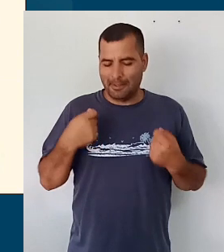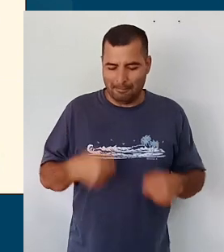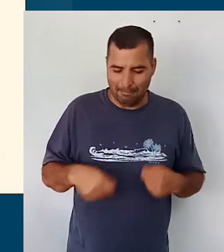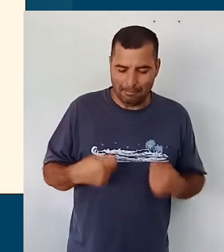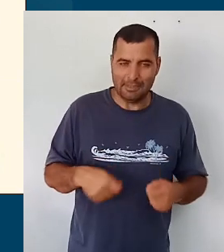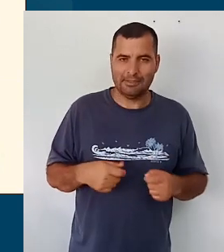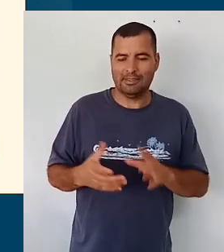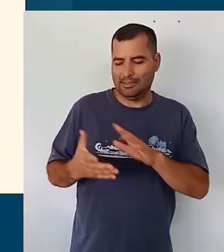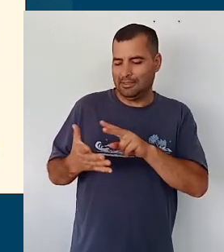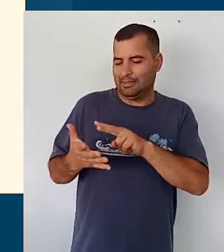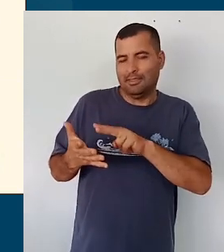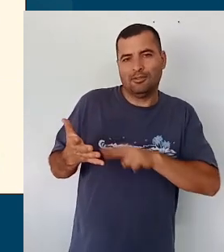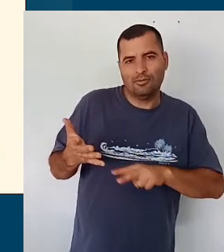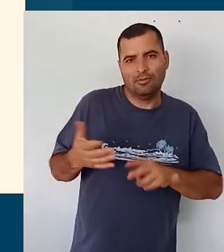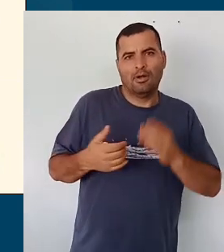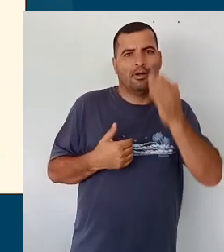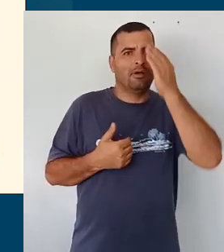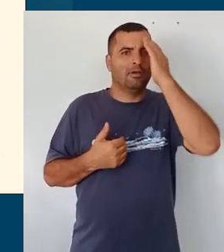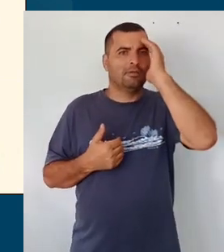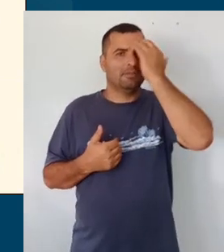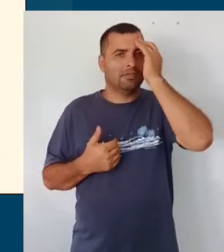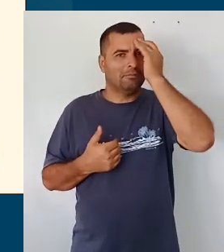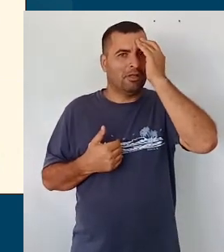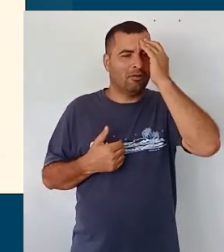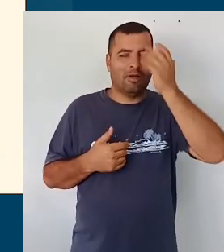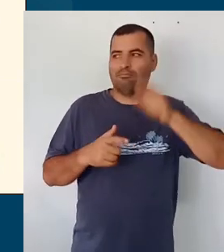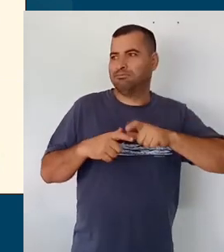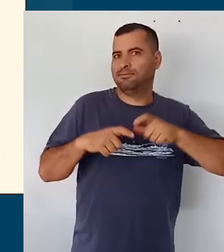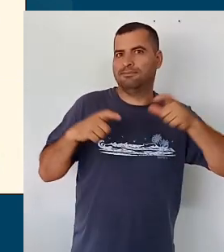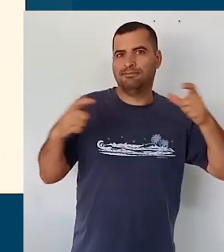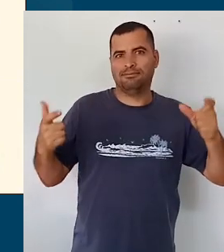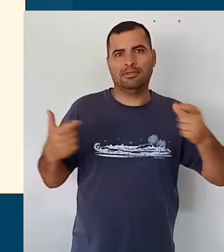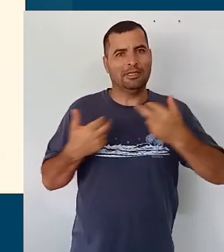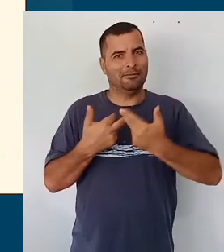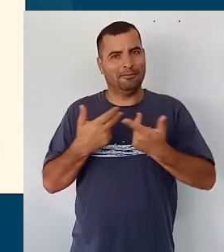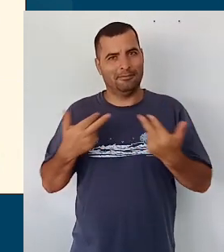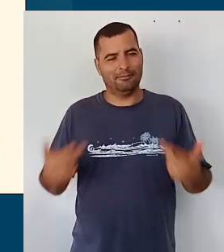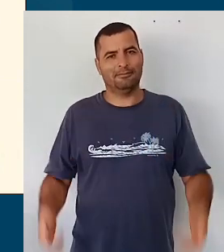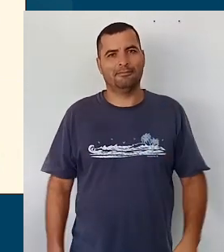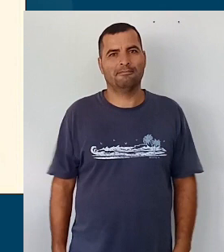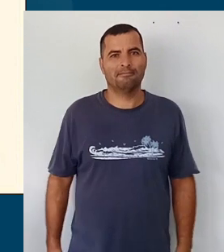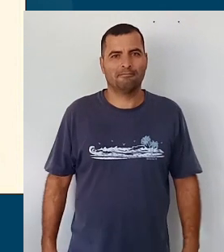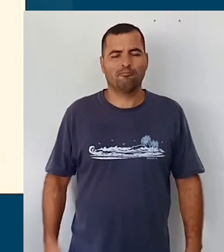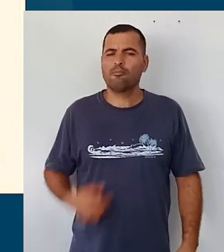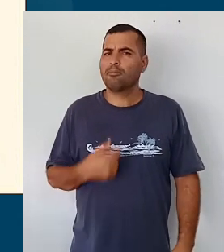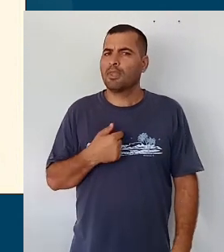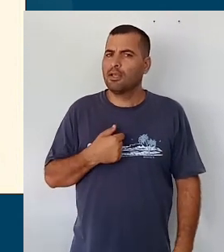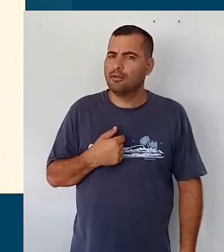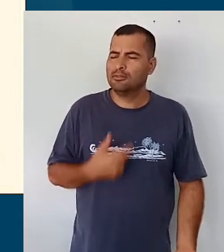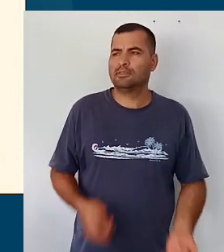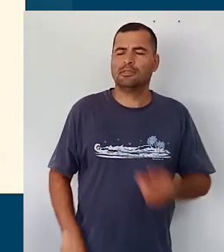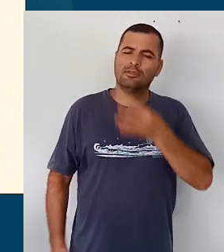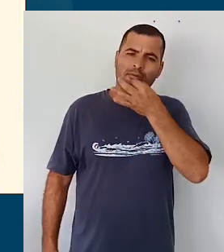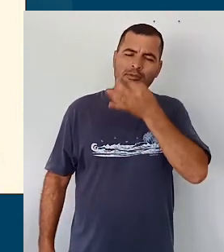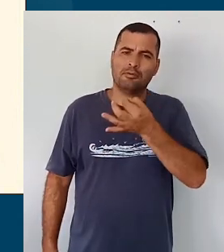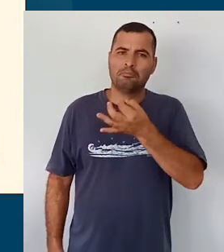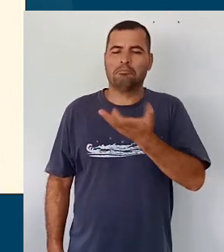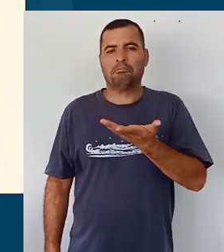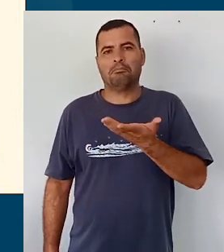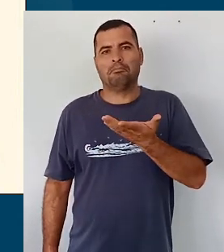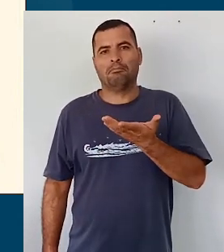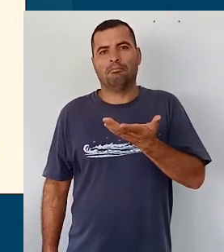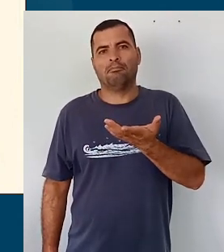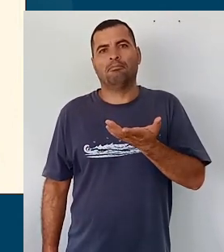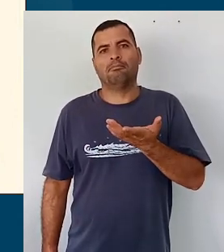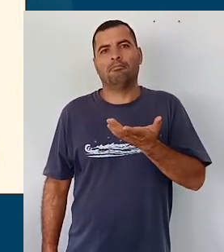uma leitura e um entendimento bastante grande de várias coisas, né, eu acho que parte